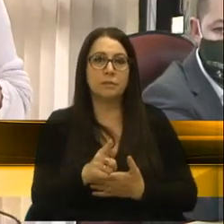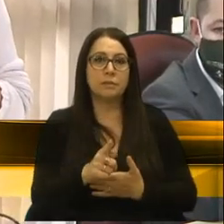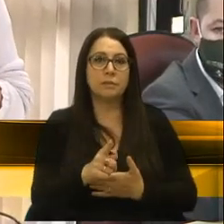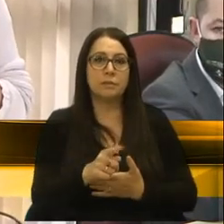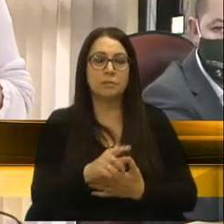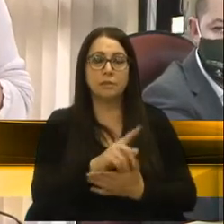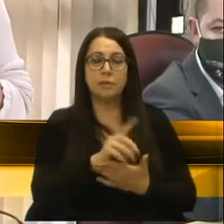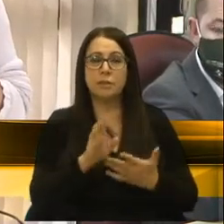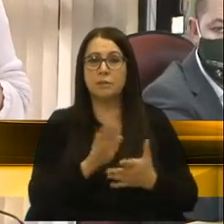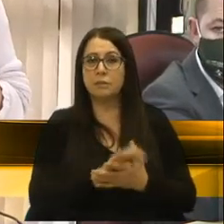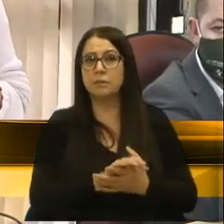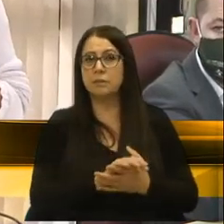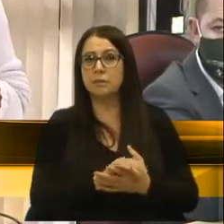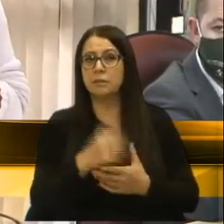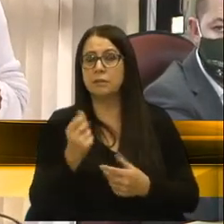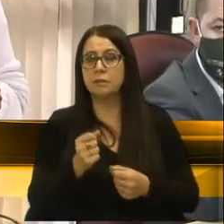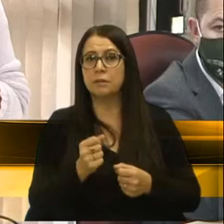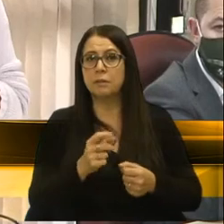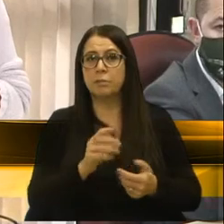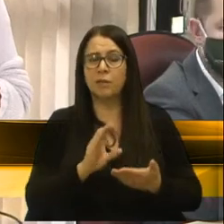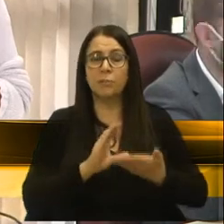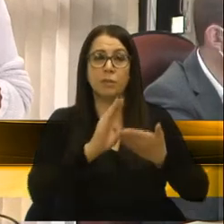embora a Universidade de Caxias do Sul possa ter conselho,